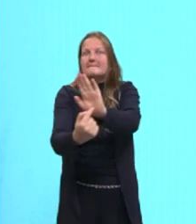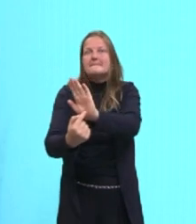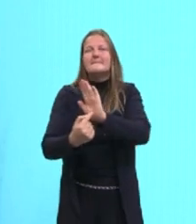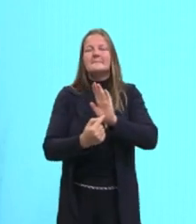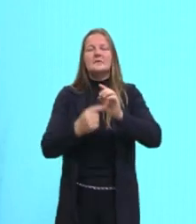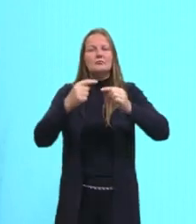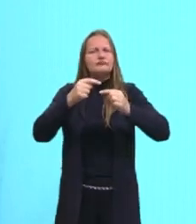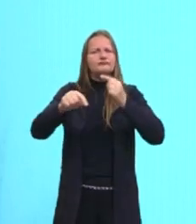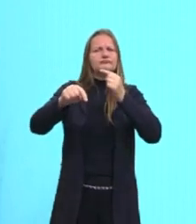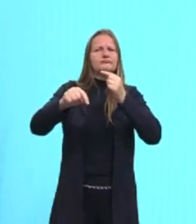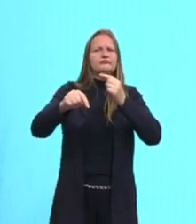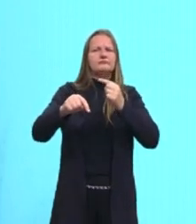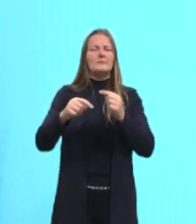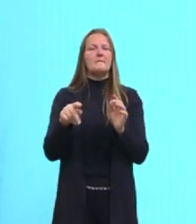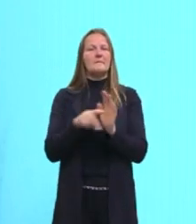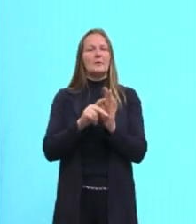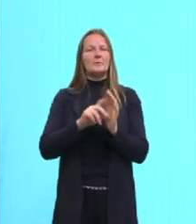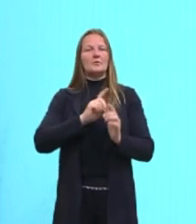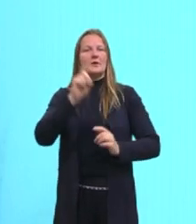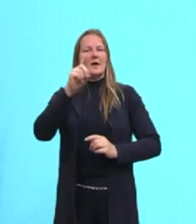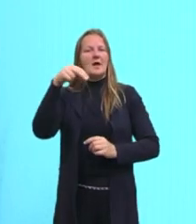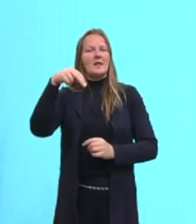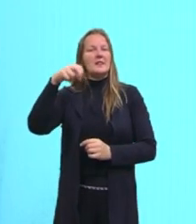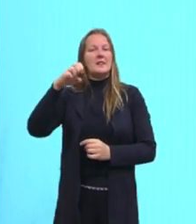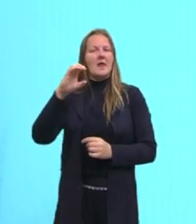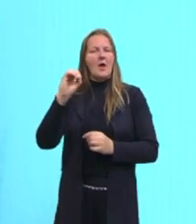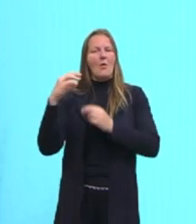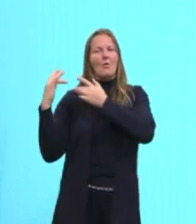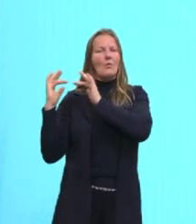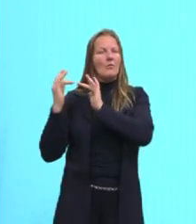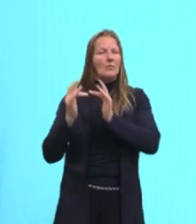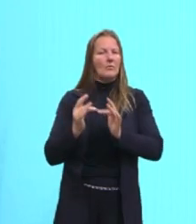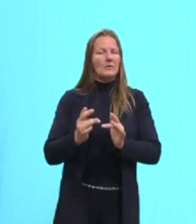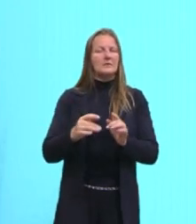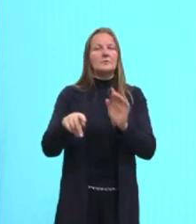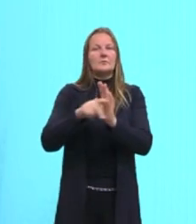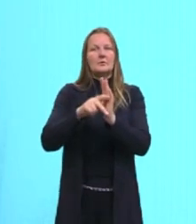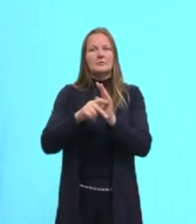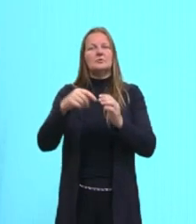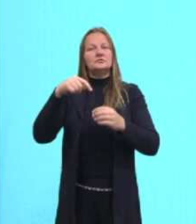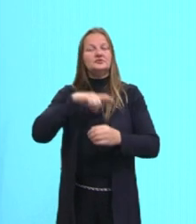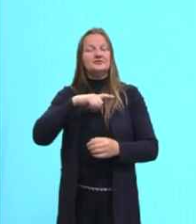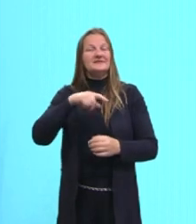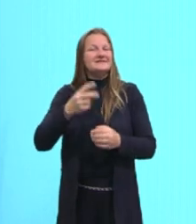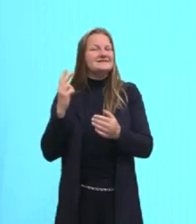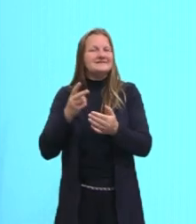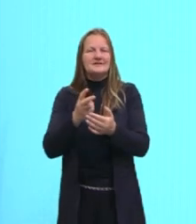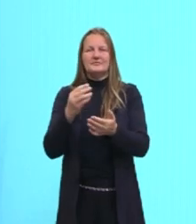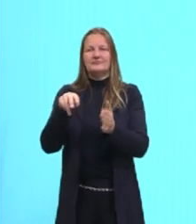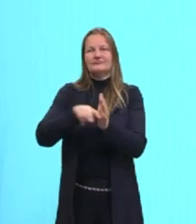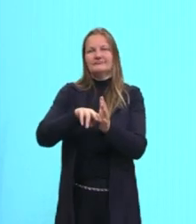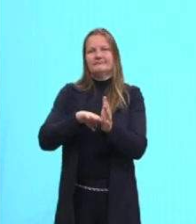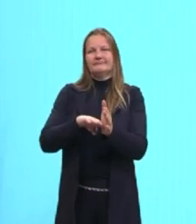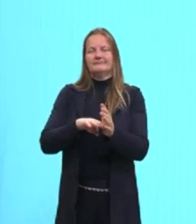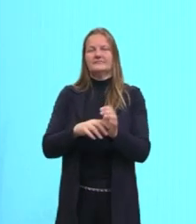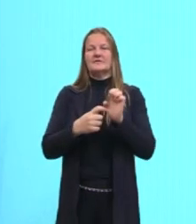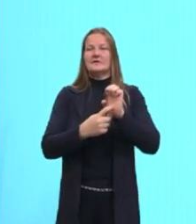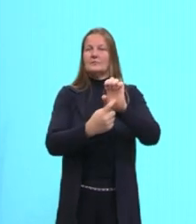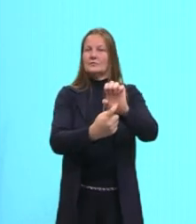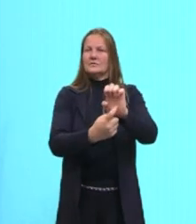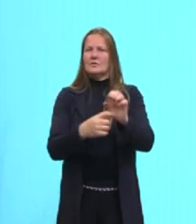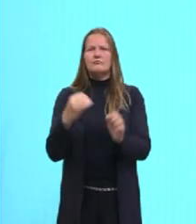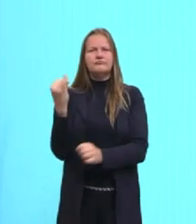ruptura do neoclássico, da arte neoclássica que era vigente aqui. Essa foi uma exposição